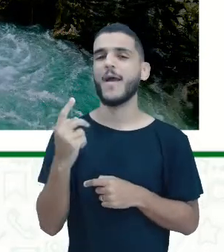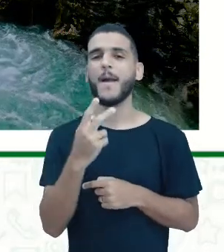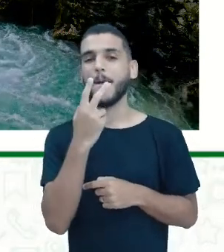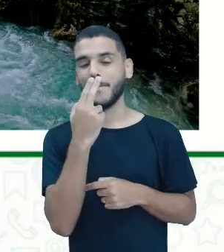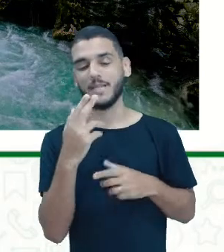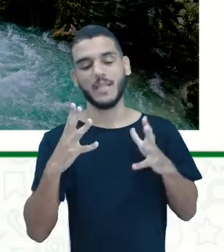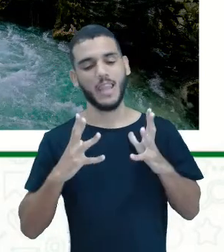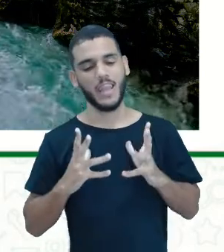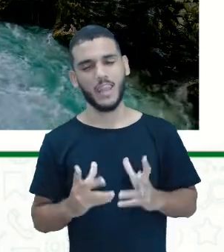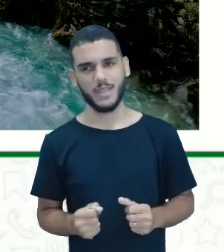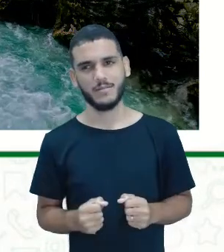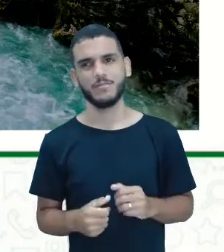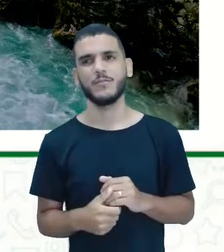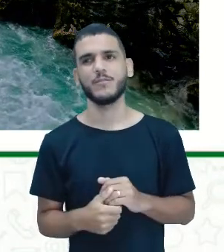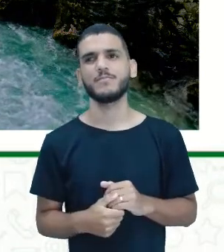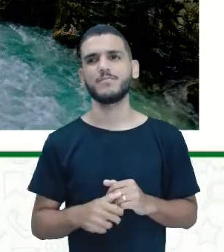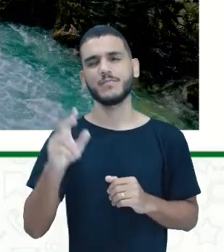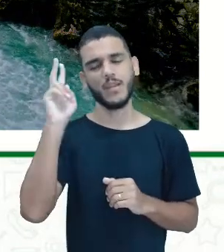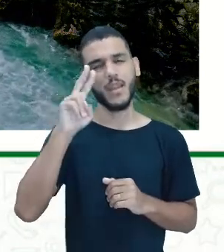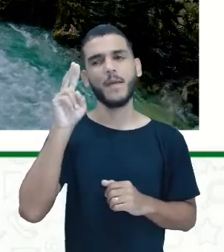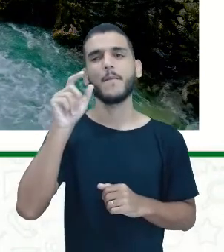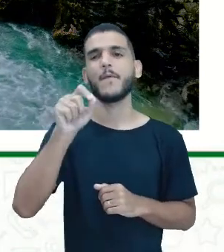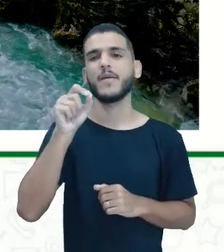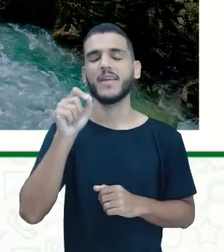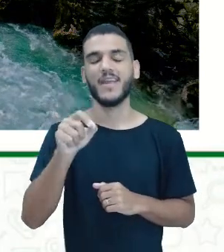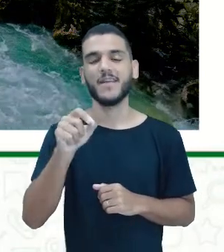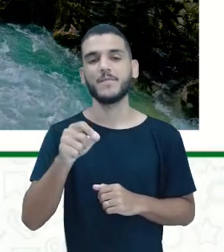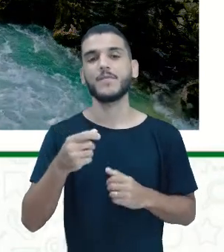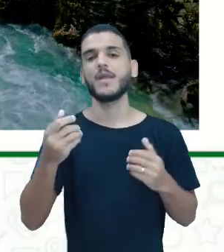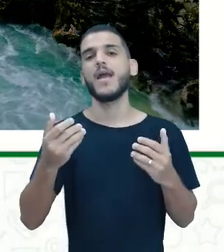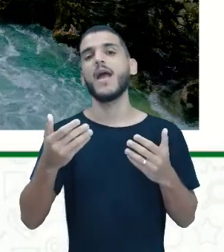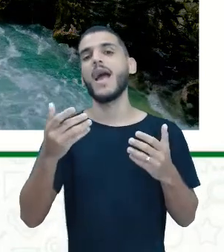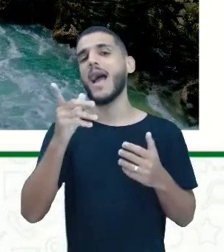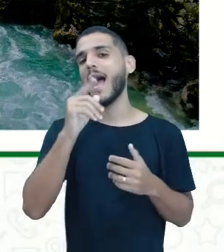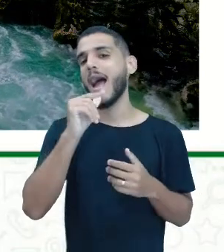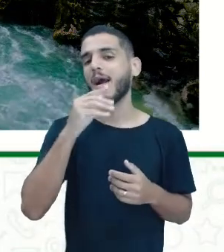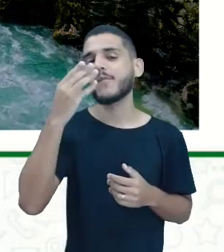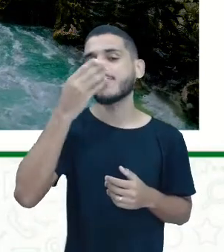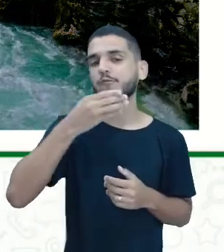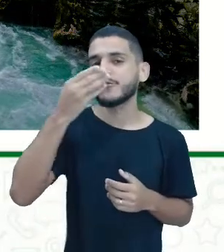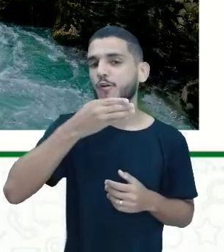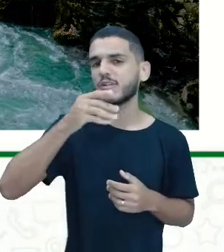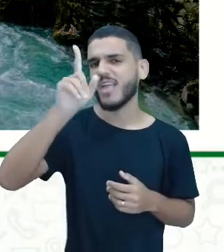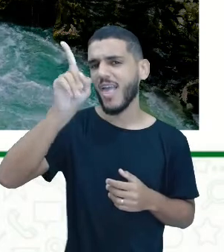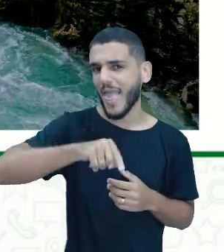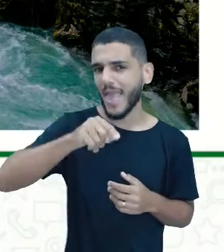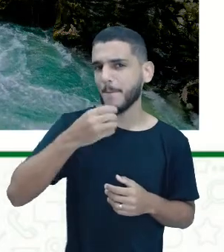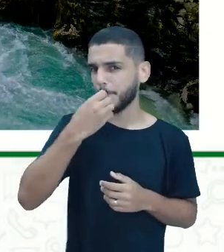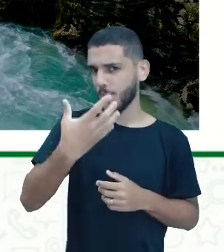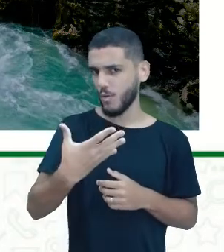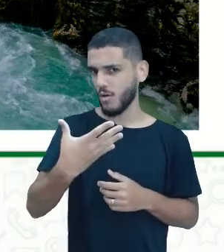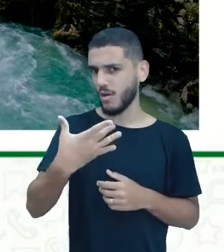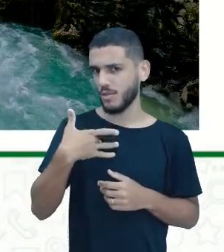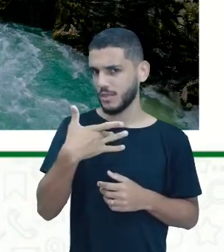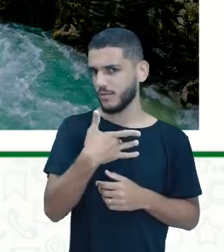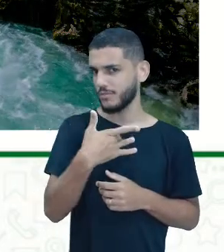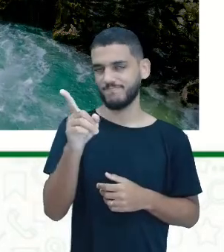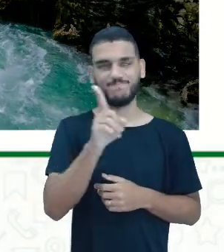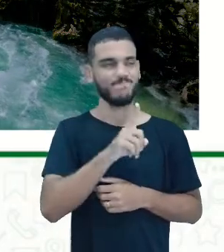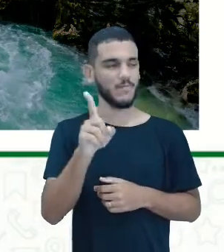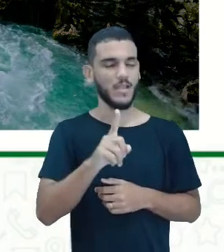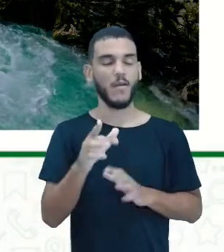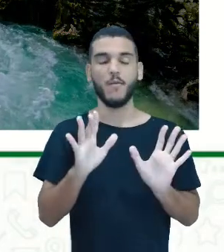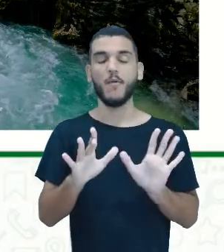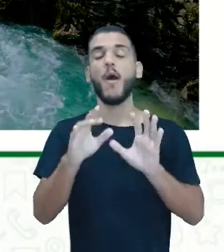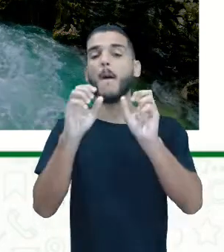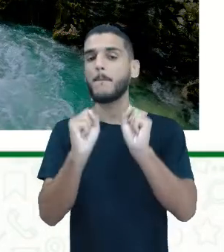prof já falou aqui hoje que água doce não é água potável. Então, a gente poderia tomar um banho nessa